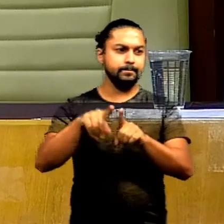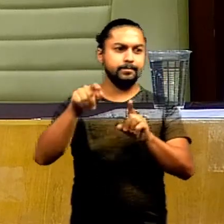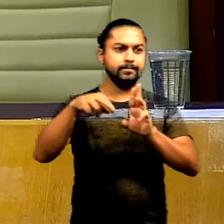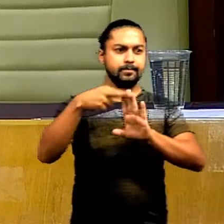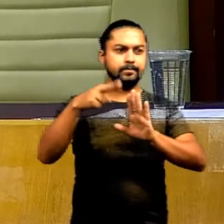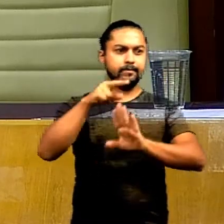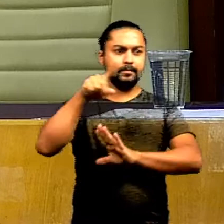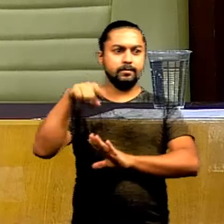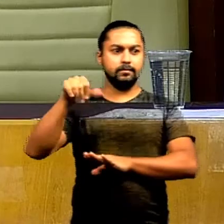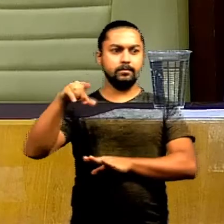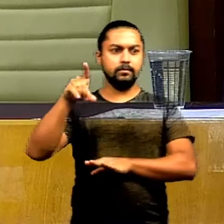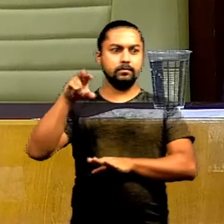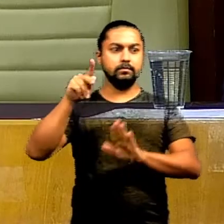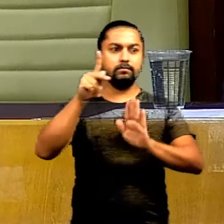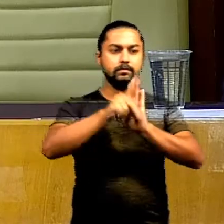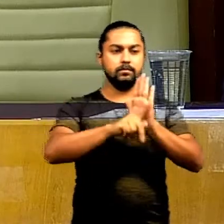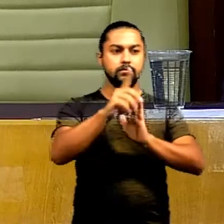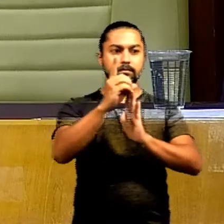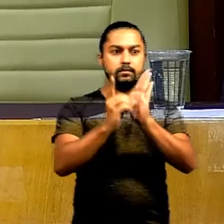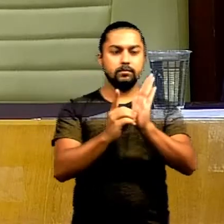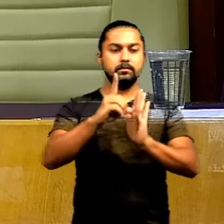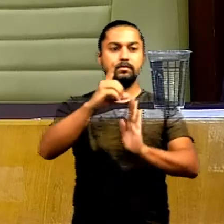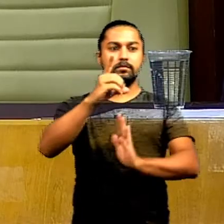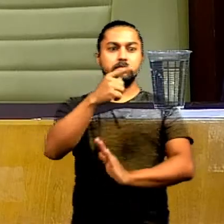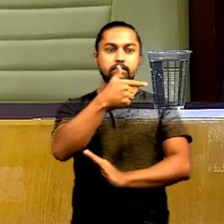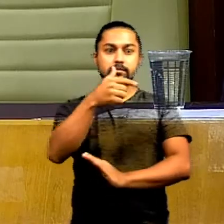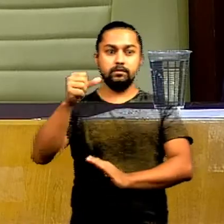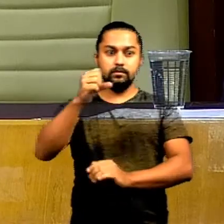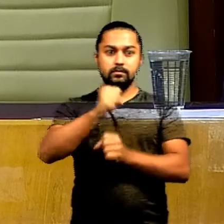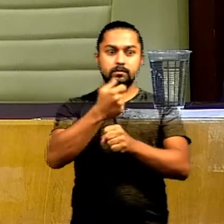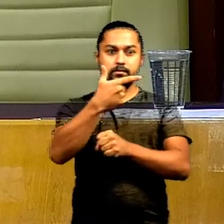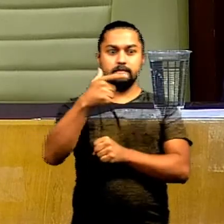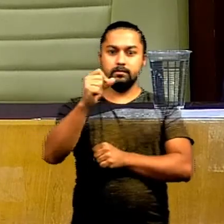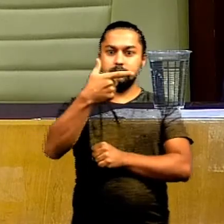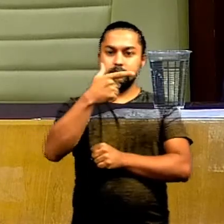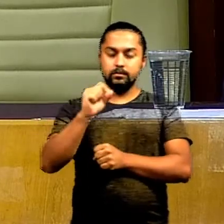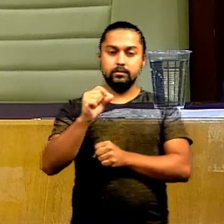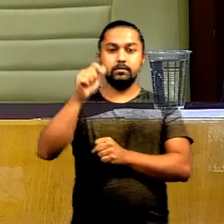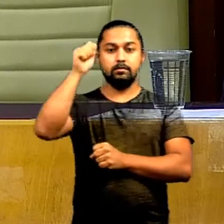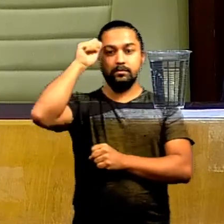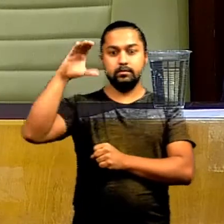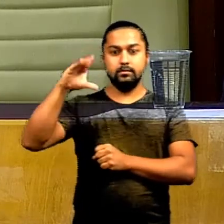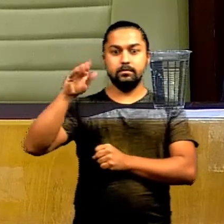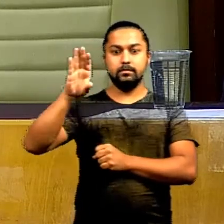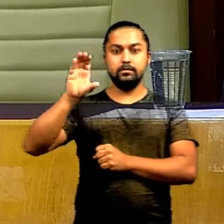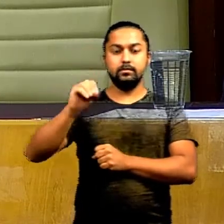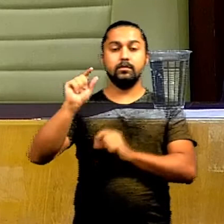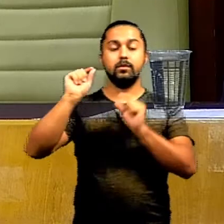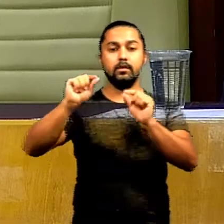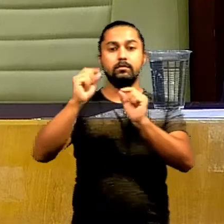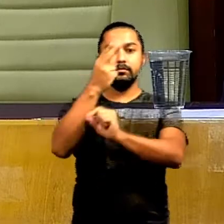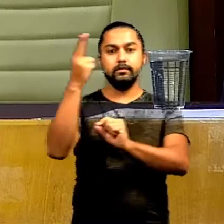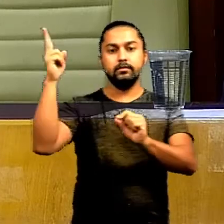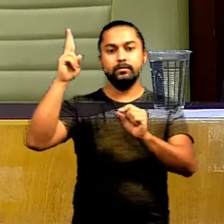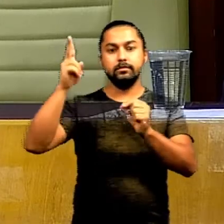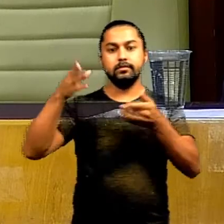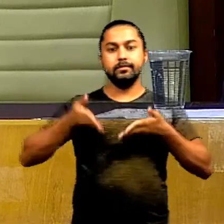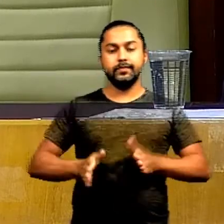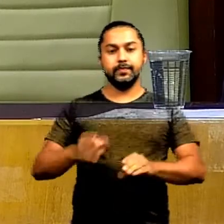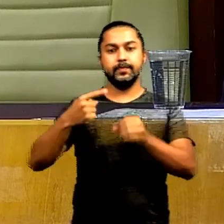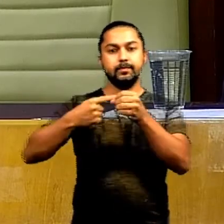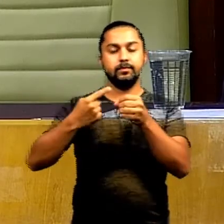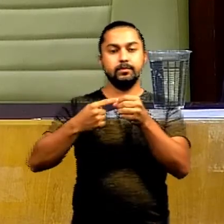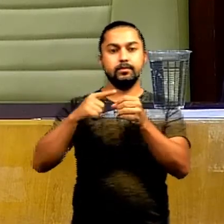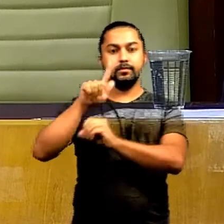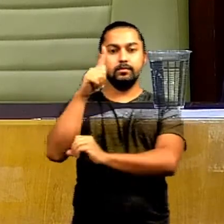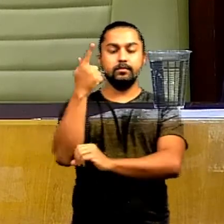Fábio. O projeto de decreto legislativo 29 de 2020, de autoria do vereador Cabo Senna, concede título honorífico de